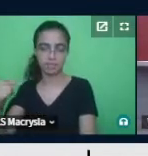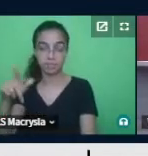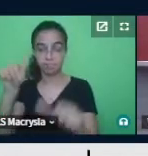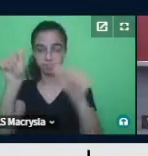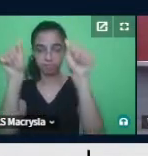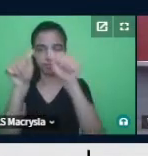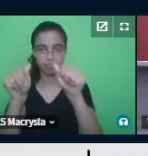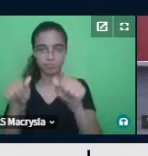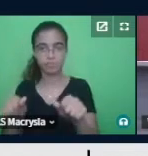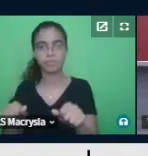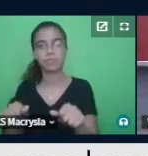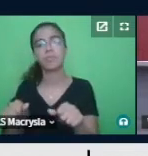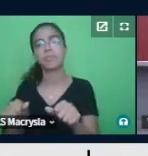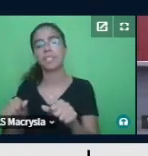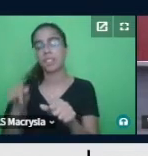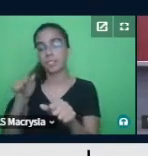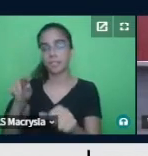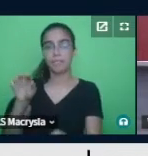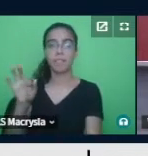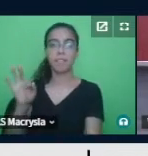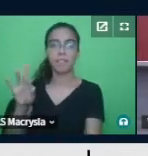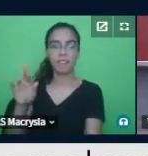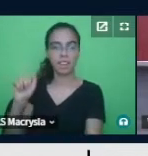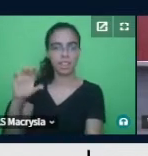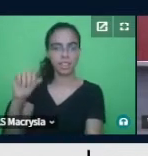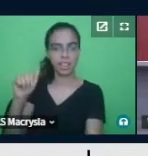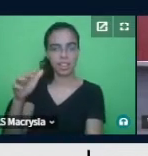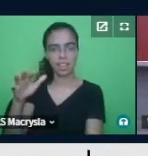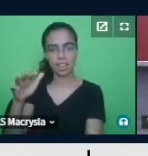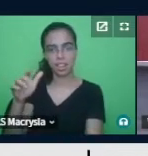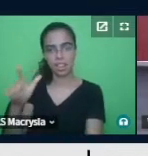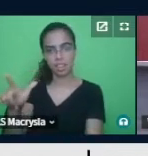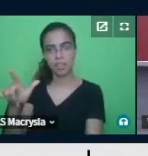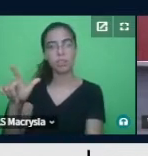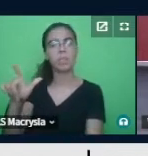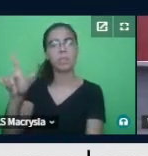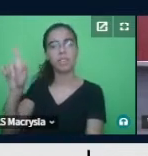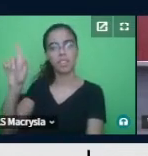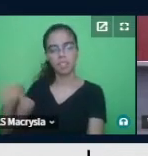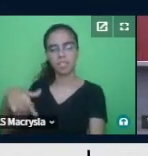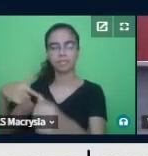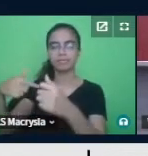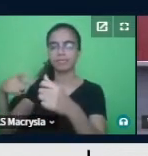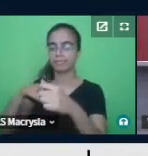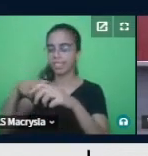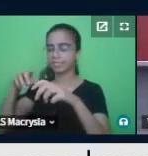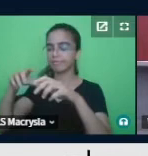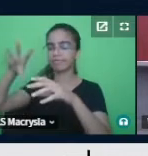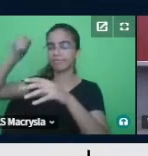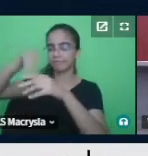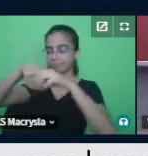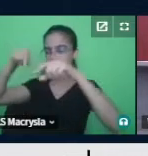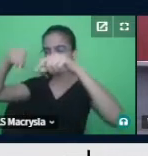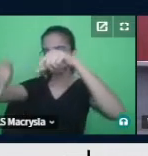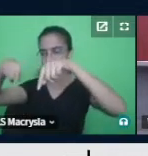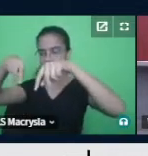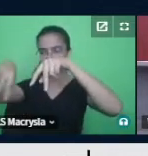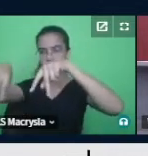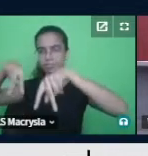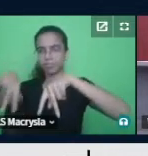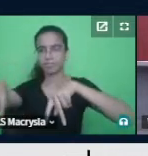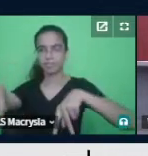os fractais são figuras que possuem infinitas subdivisões, então, são figuras que